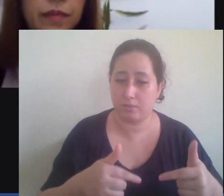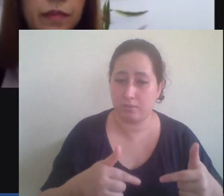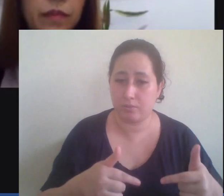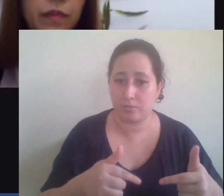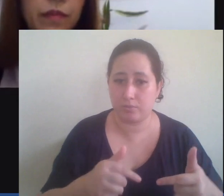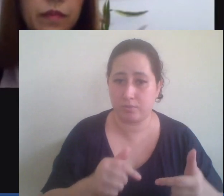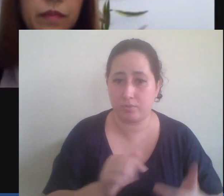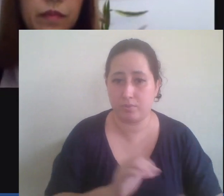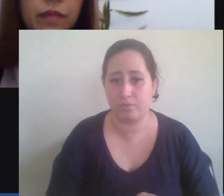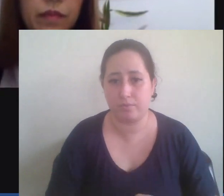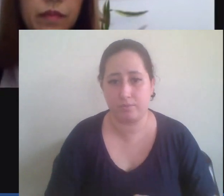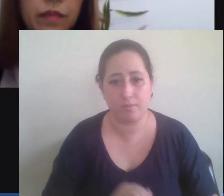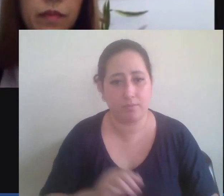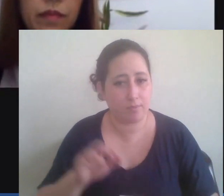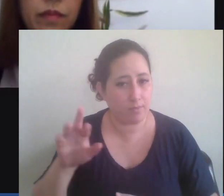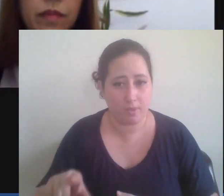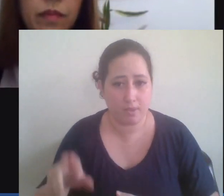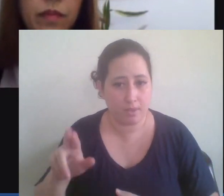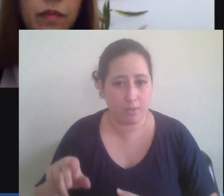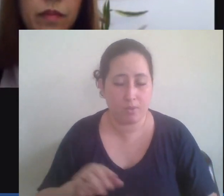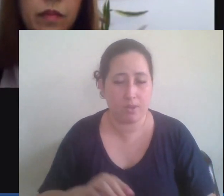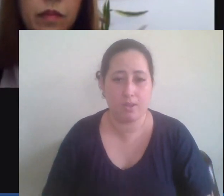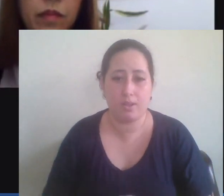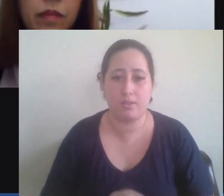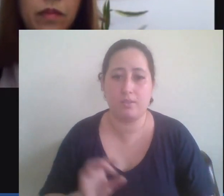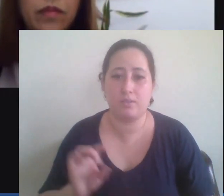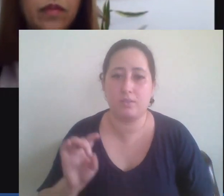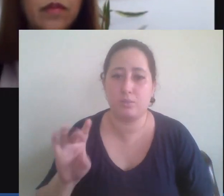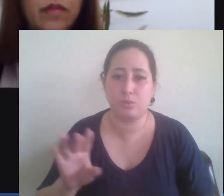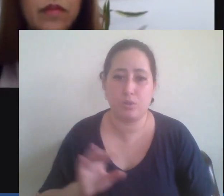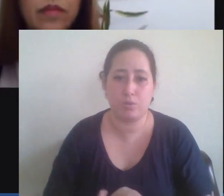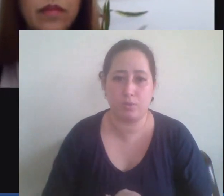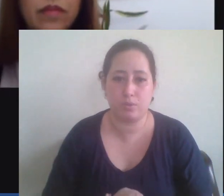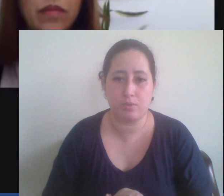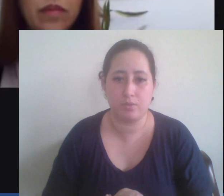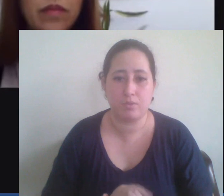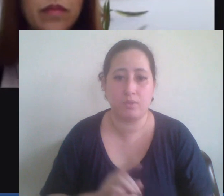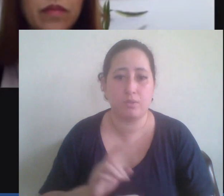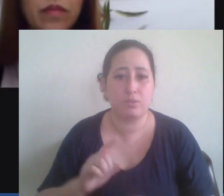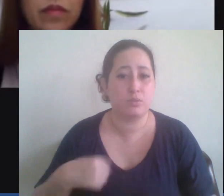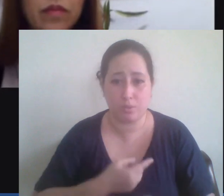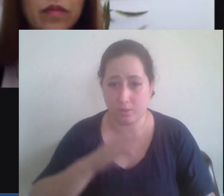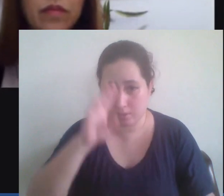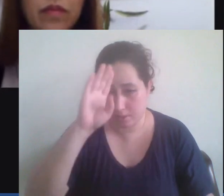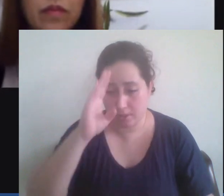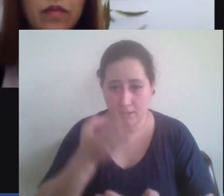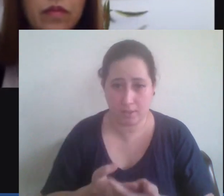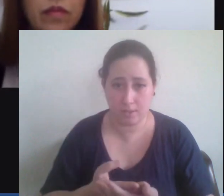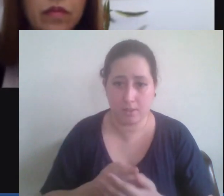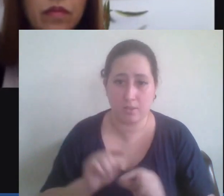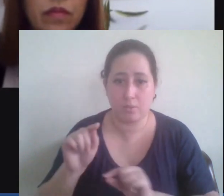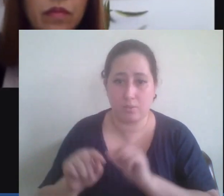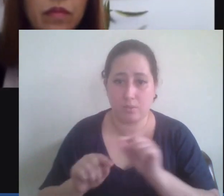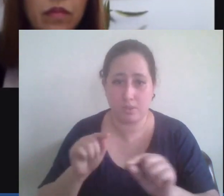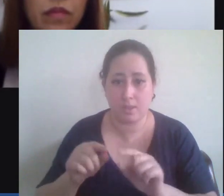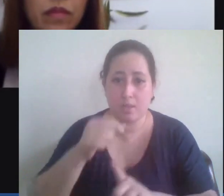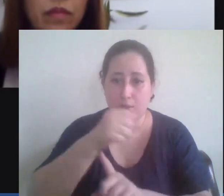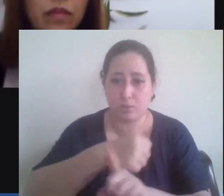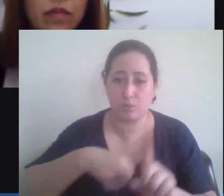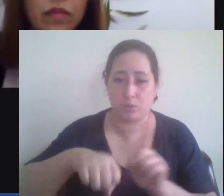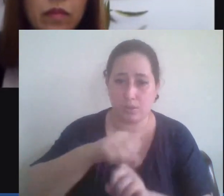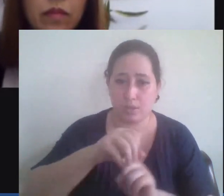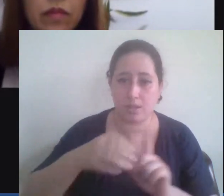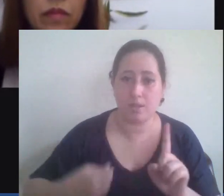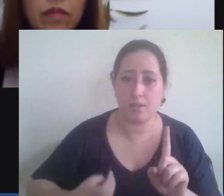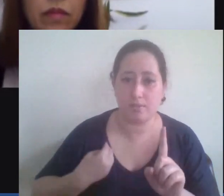mais condizente com aquilo que acreditamos que é o viver em sociedade e aonde cada